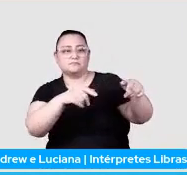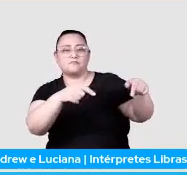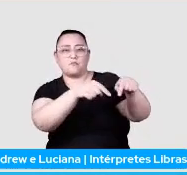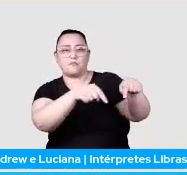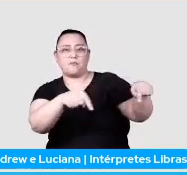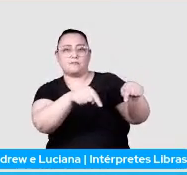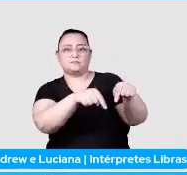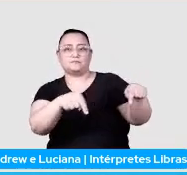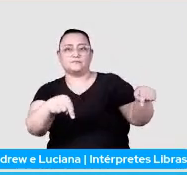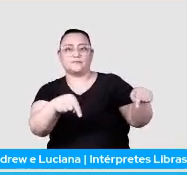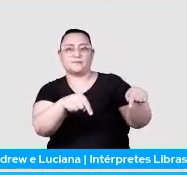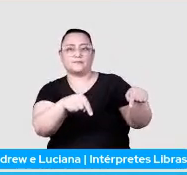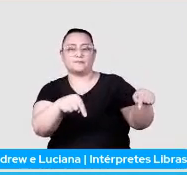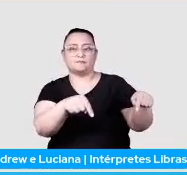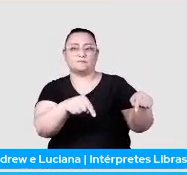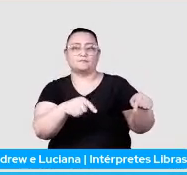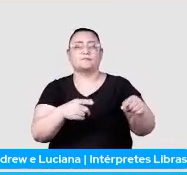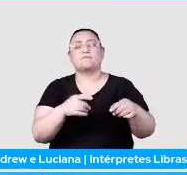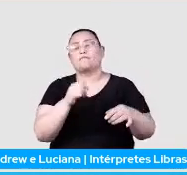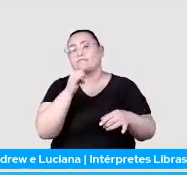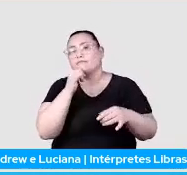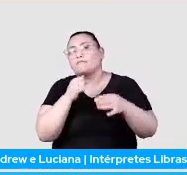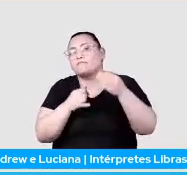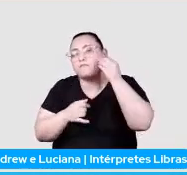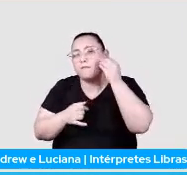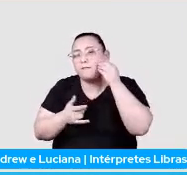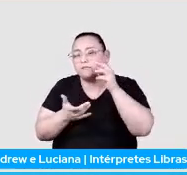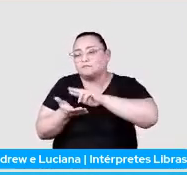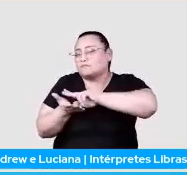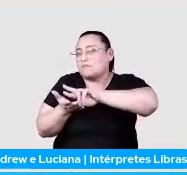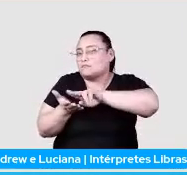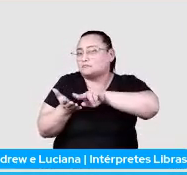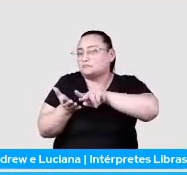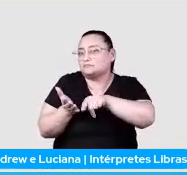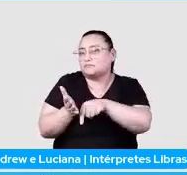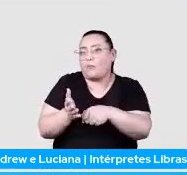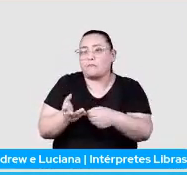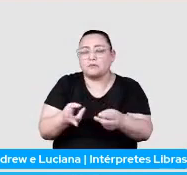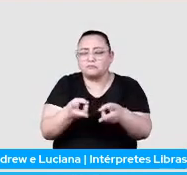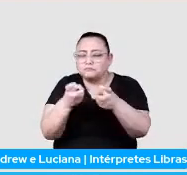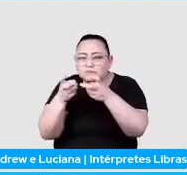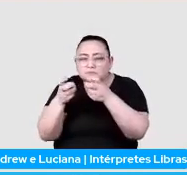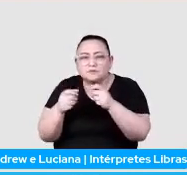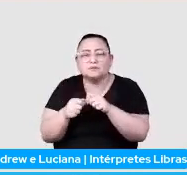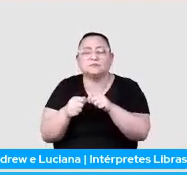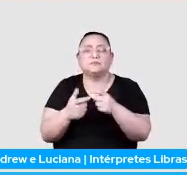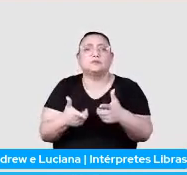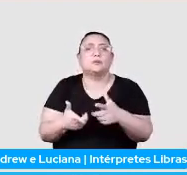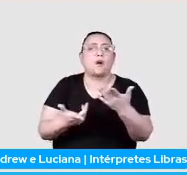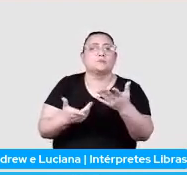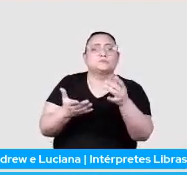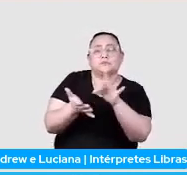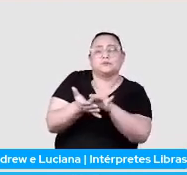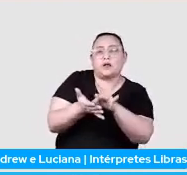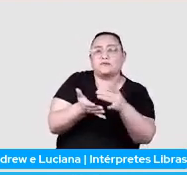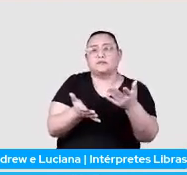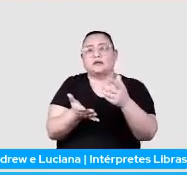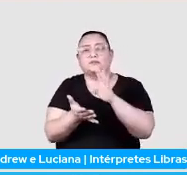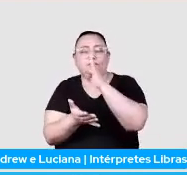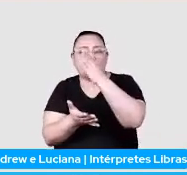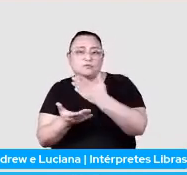de testes, para eu poder validar as entradas e saídas da minha Spiders. Nesse caso, eu